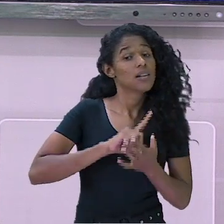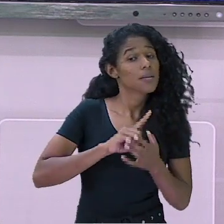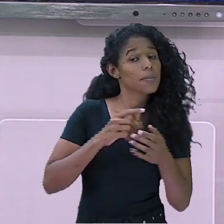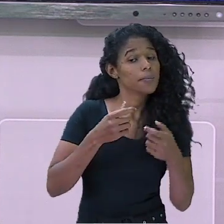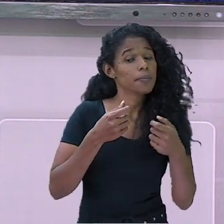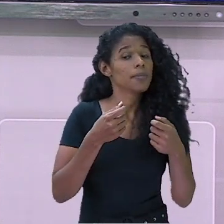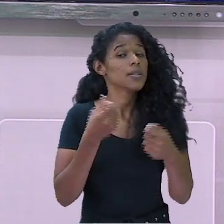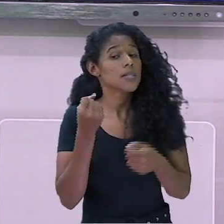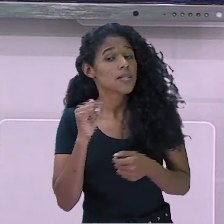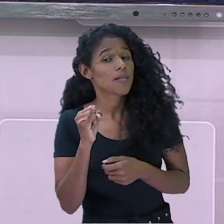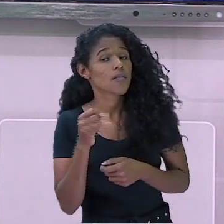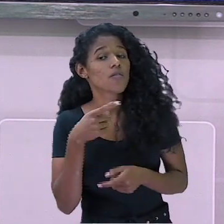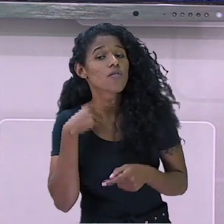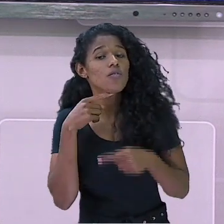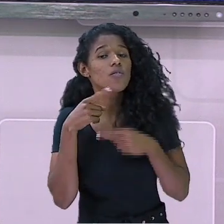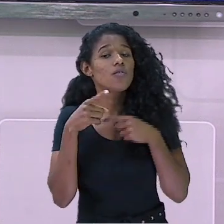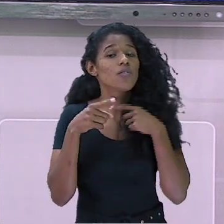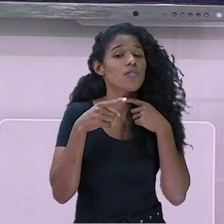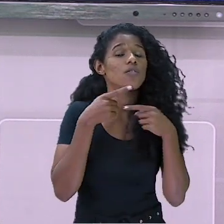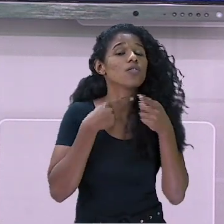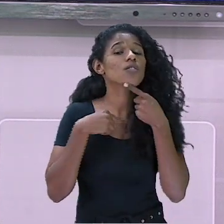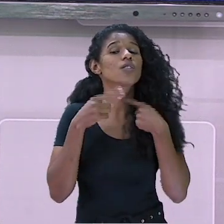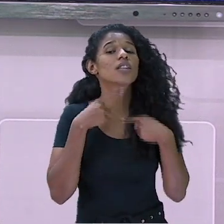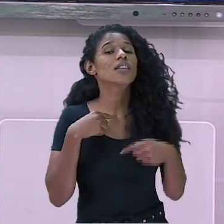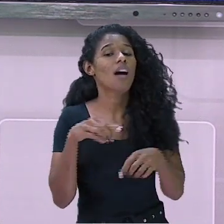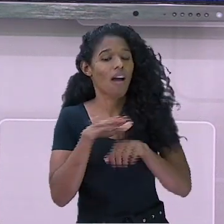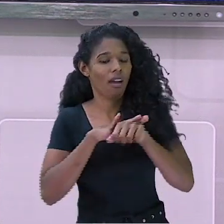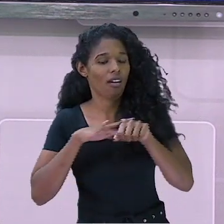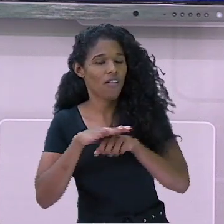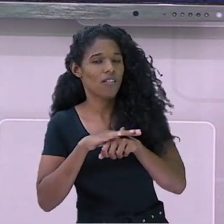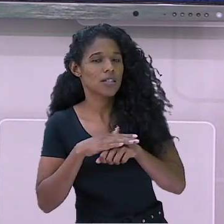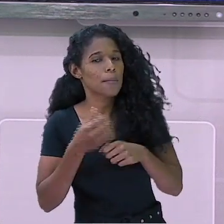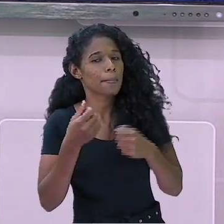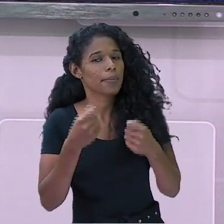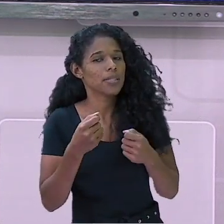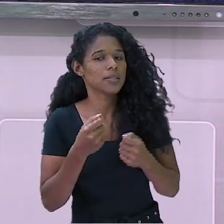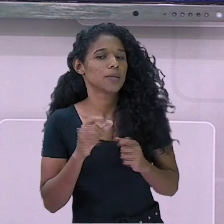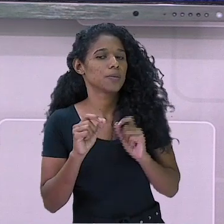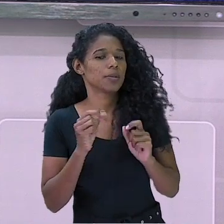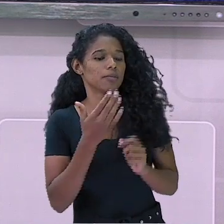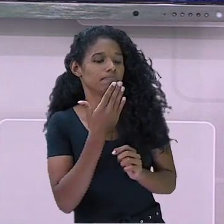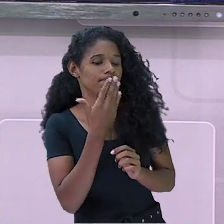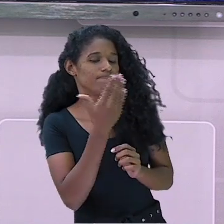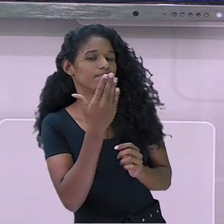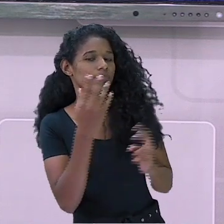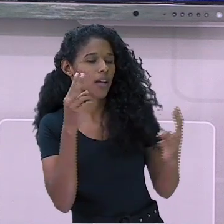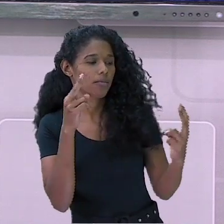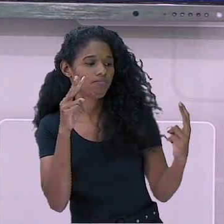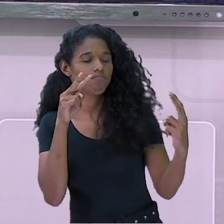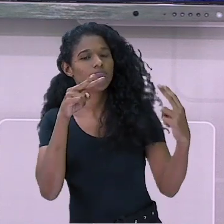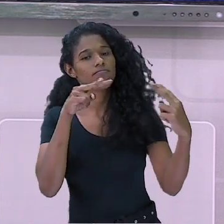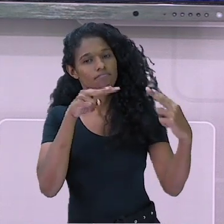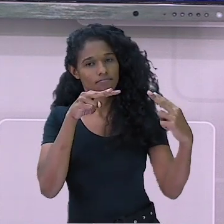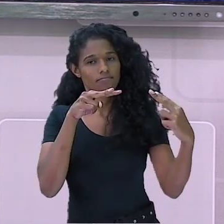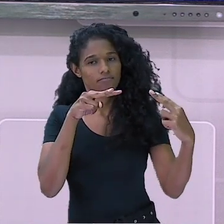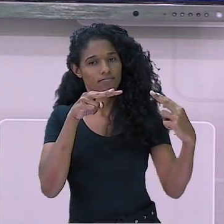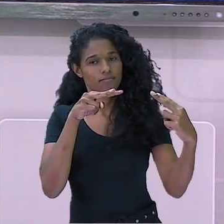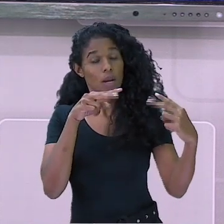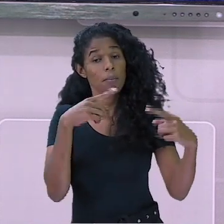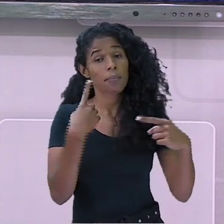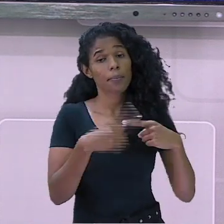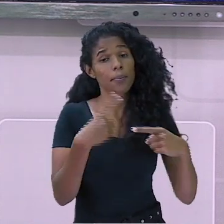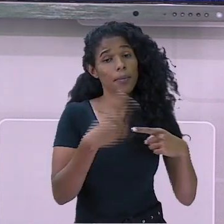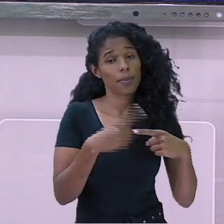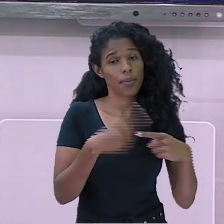surda ou com deficiência auditiva, fique na frente dela e mantenha contato visual. Isso porque